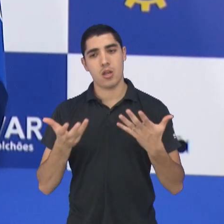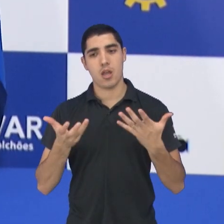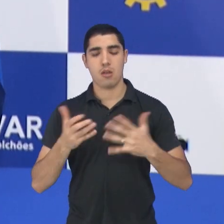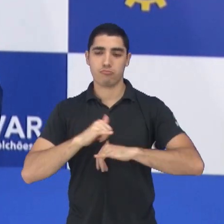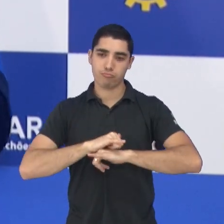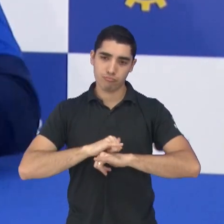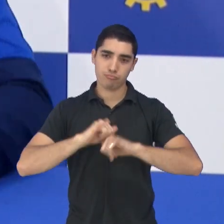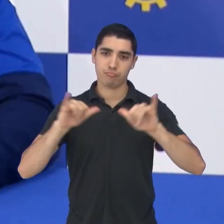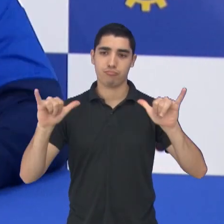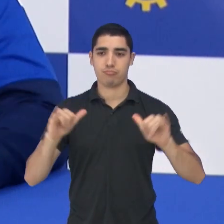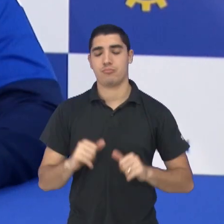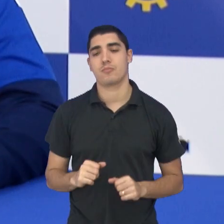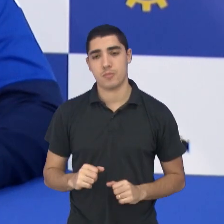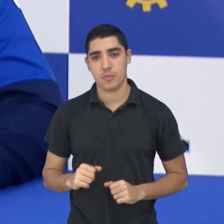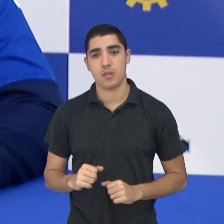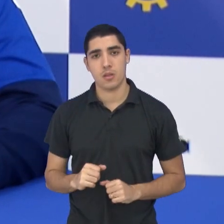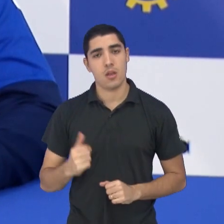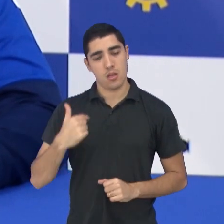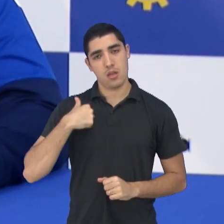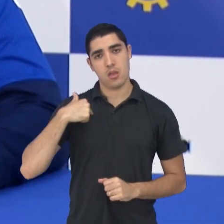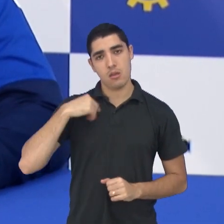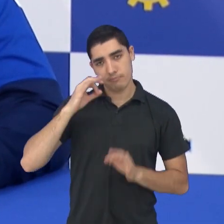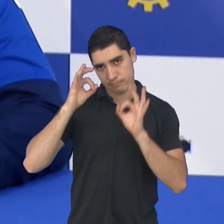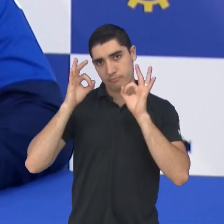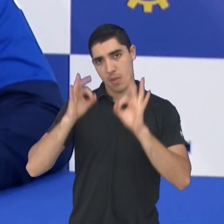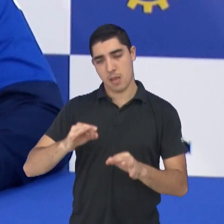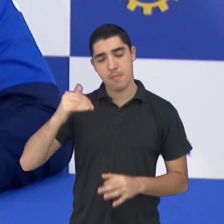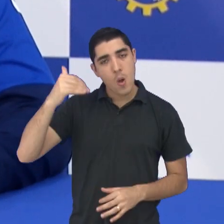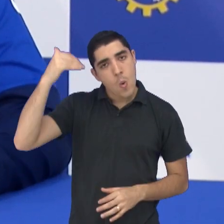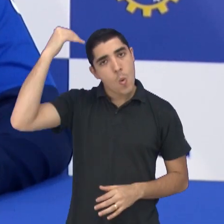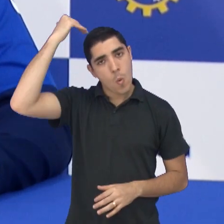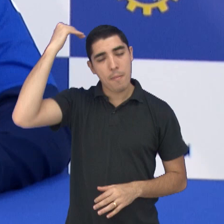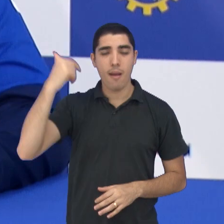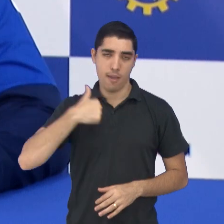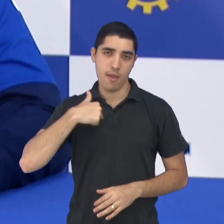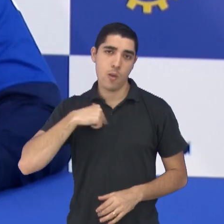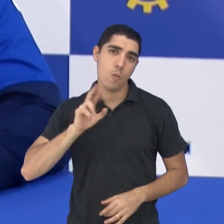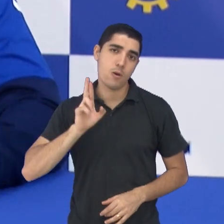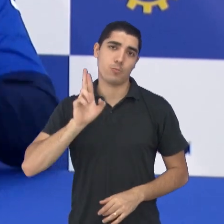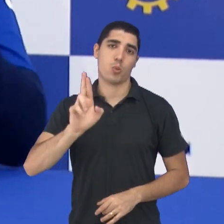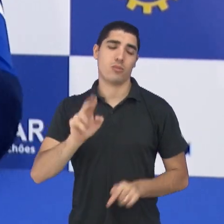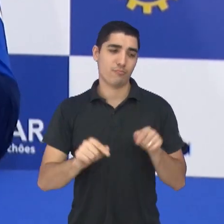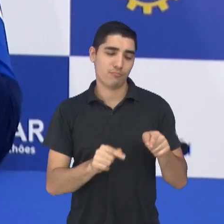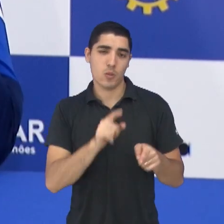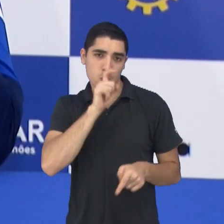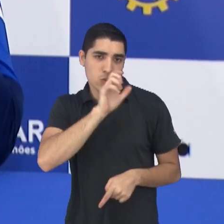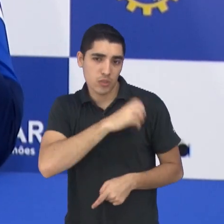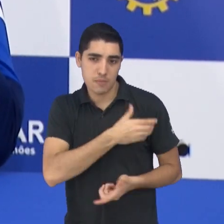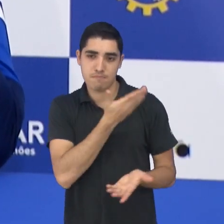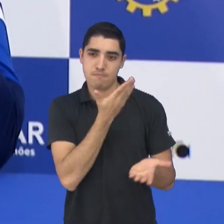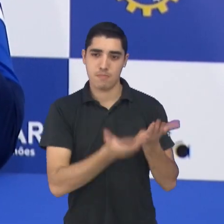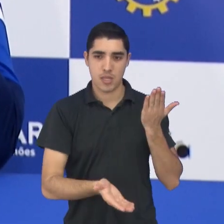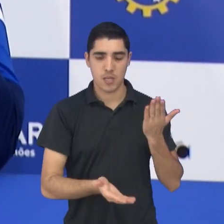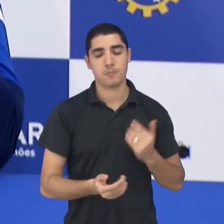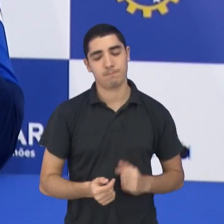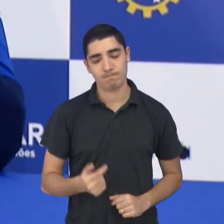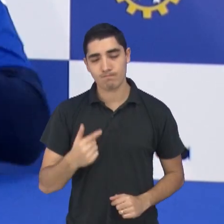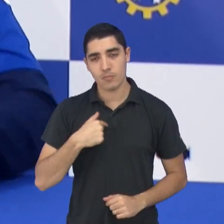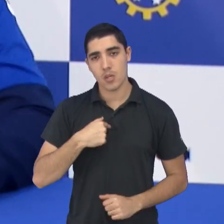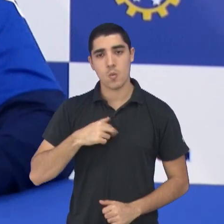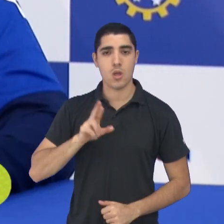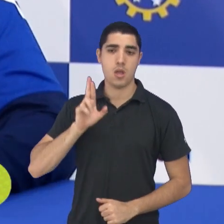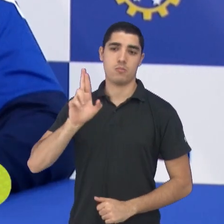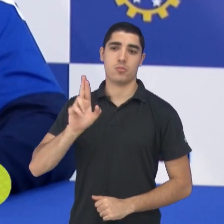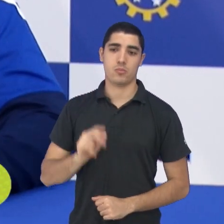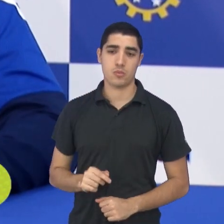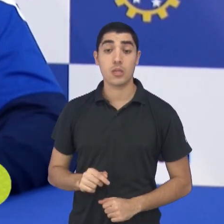a culpa pelo resultado, pela eliminação. E falar que